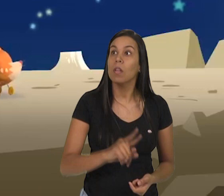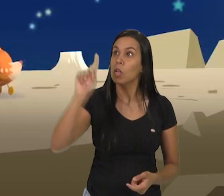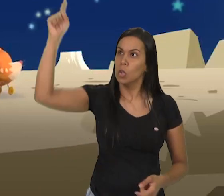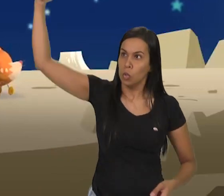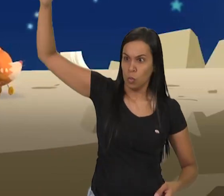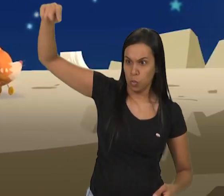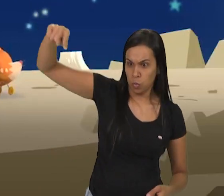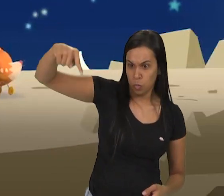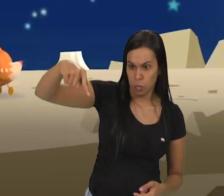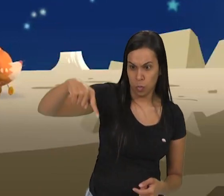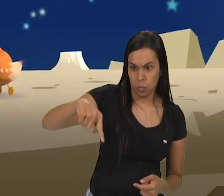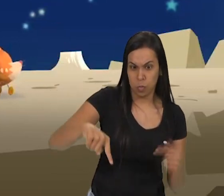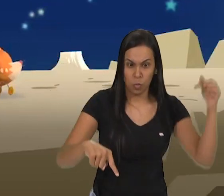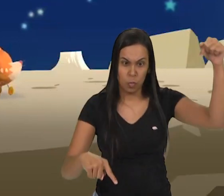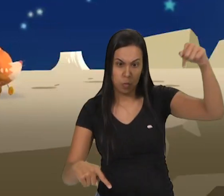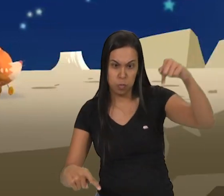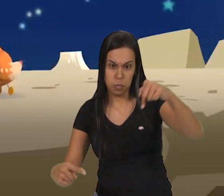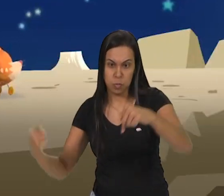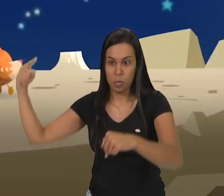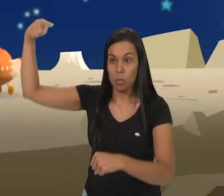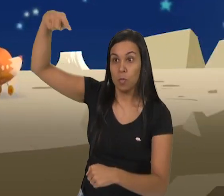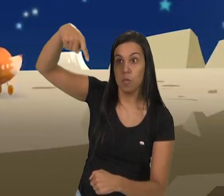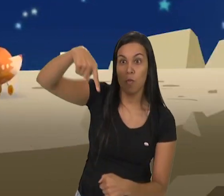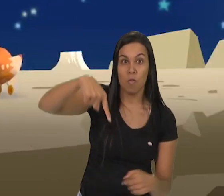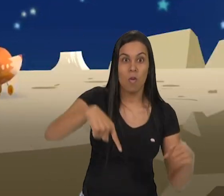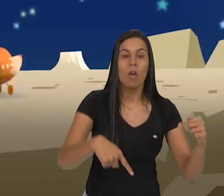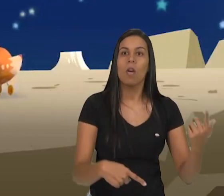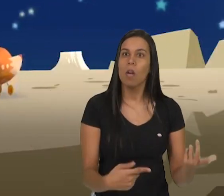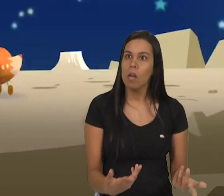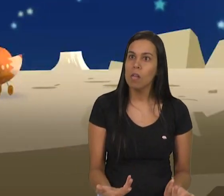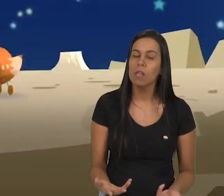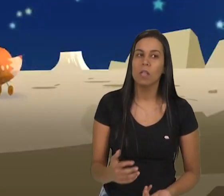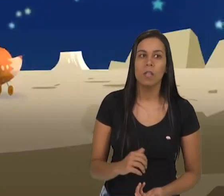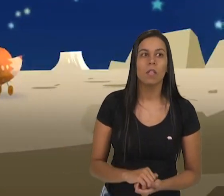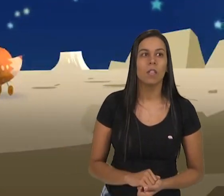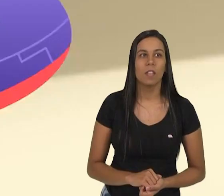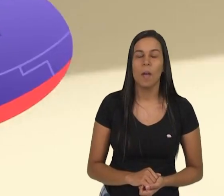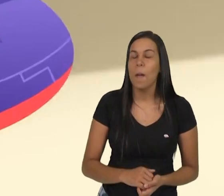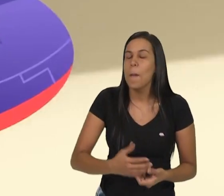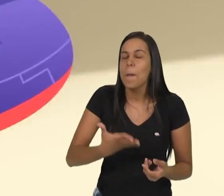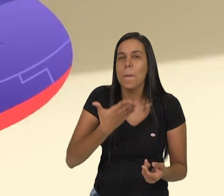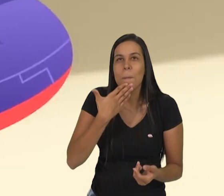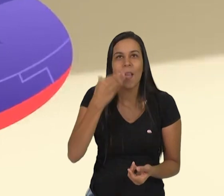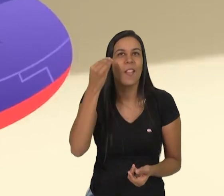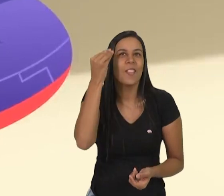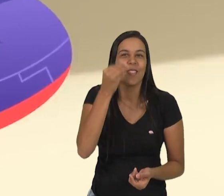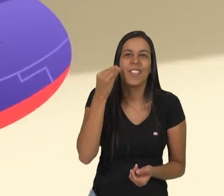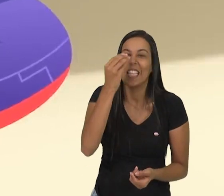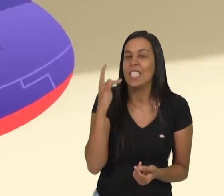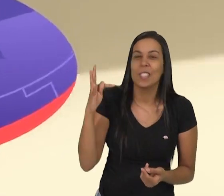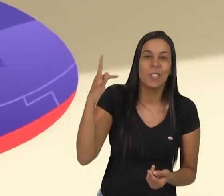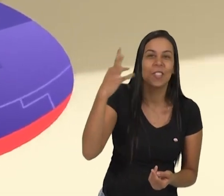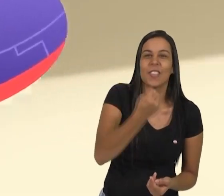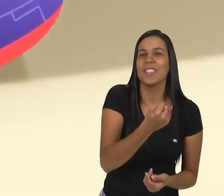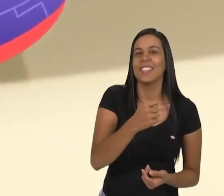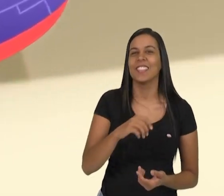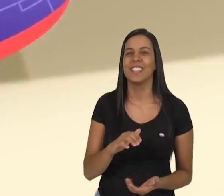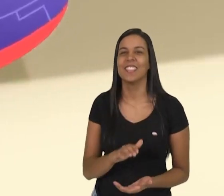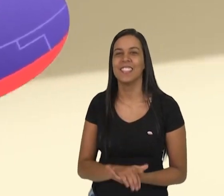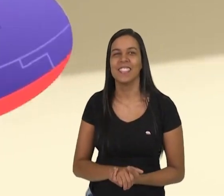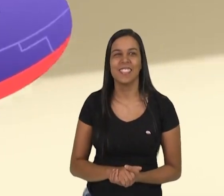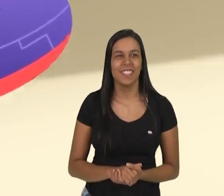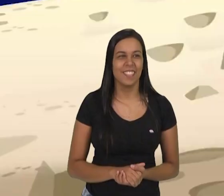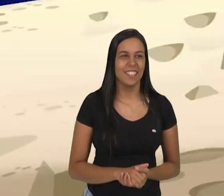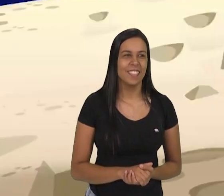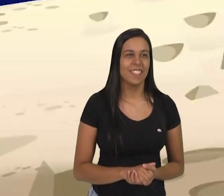São asteroides! Estamos no meio de uma chuva de asteroides! Essa é a melhor experiência de todas!